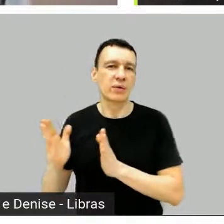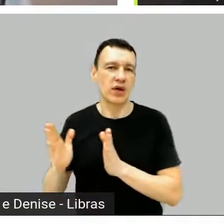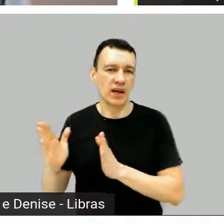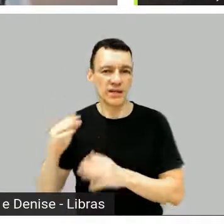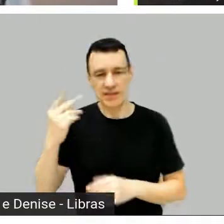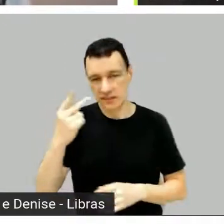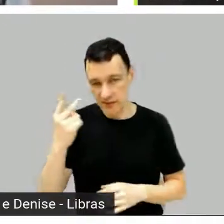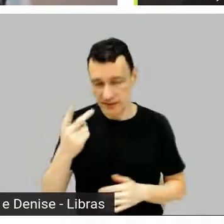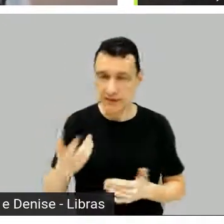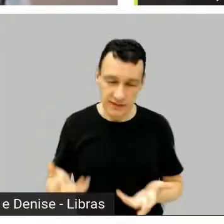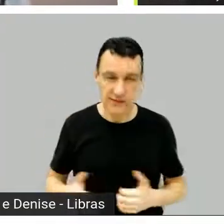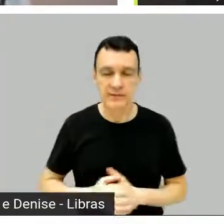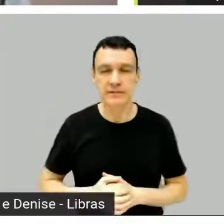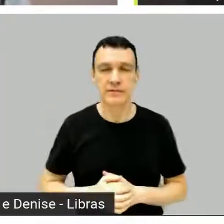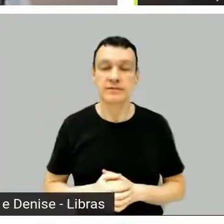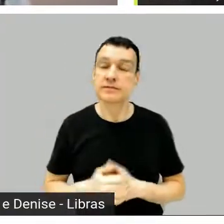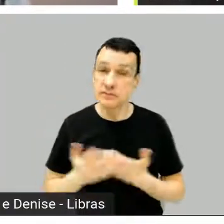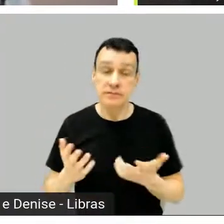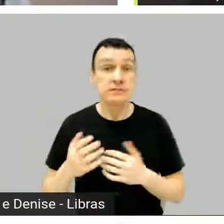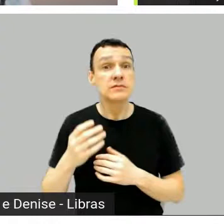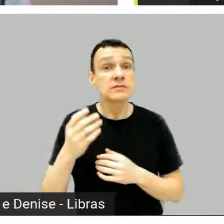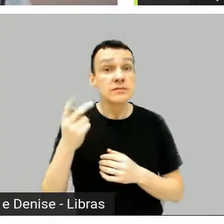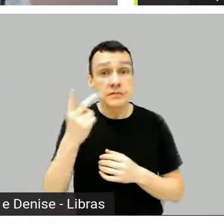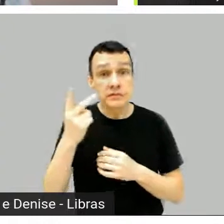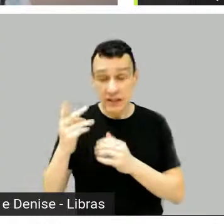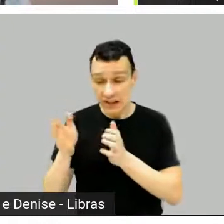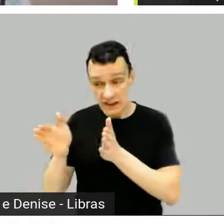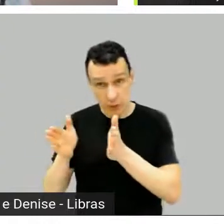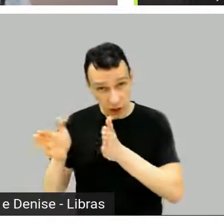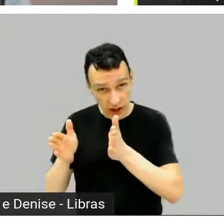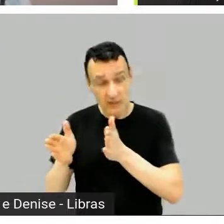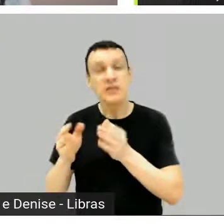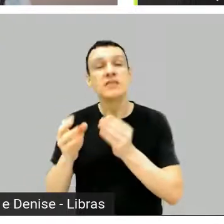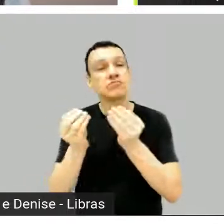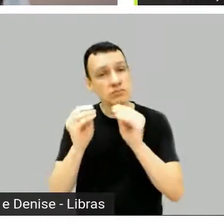que entrou na Amazon, não foi na primeira.